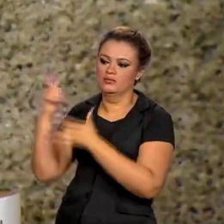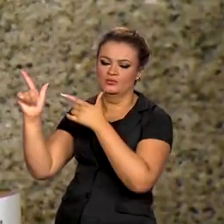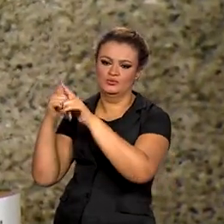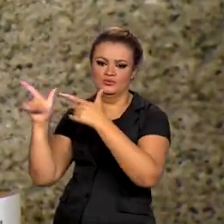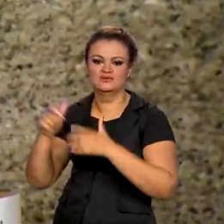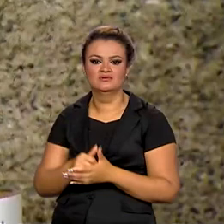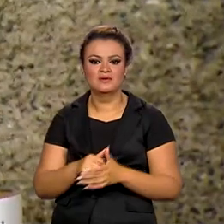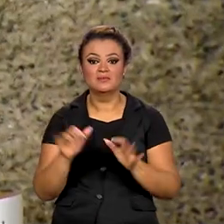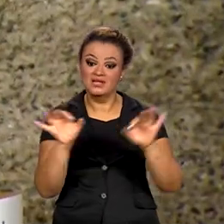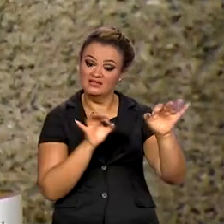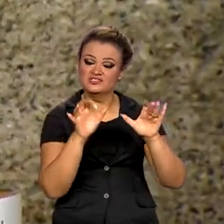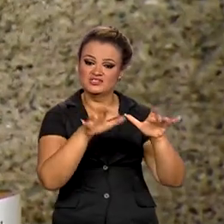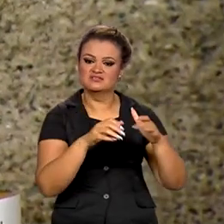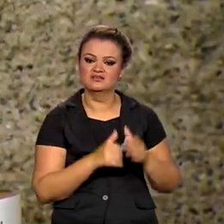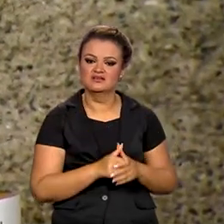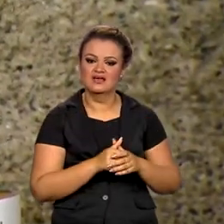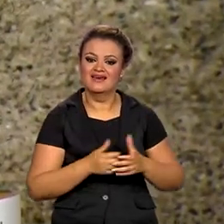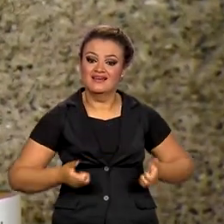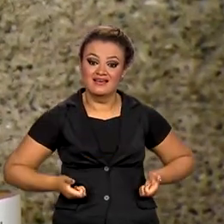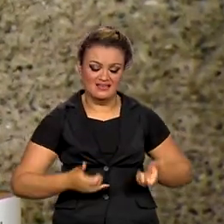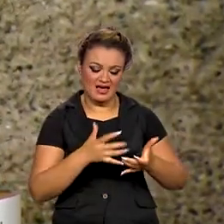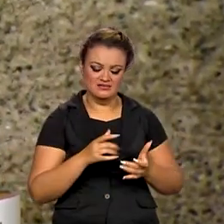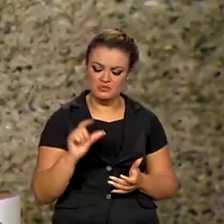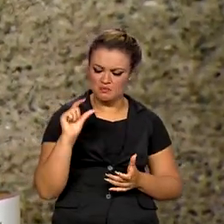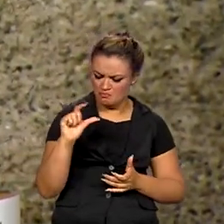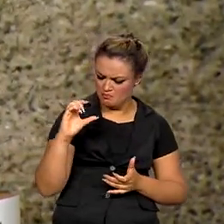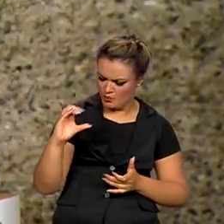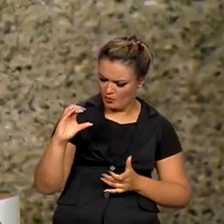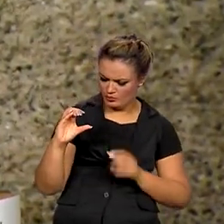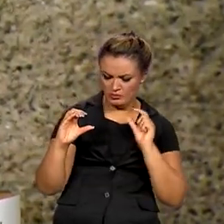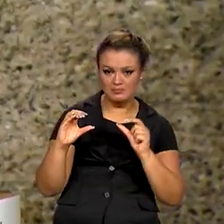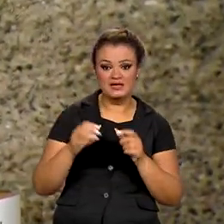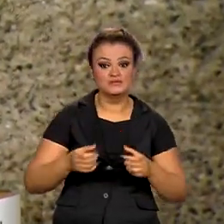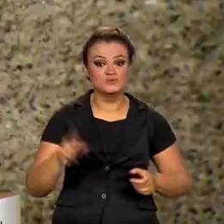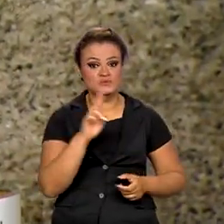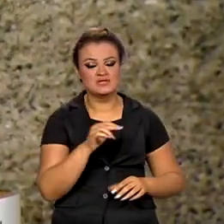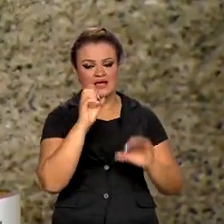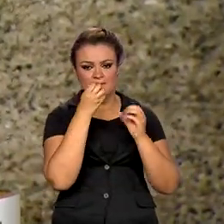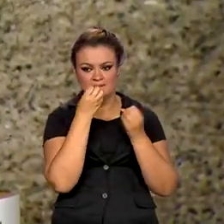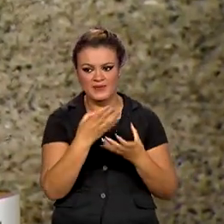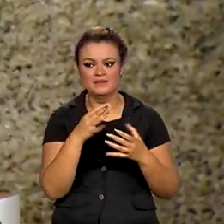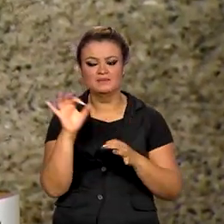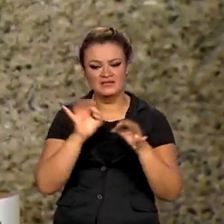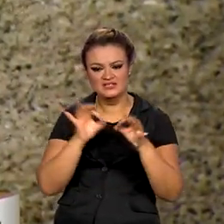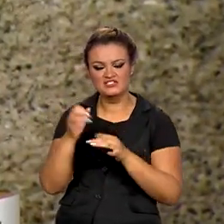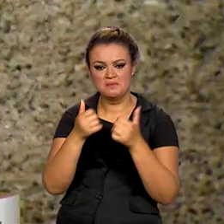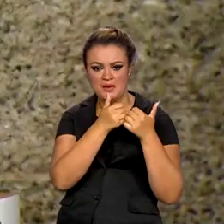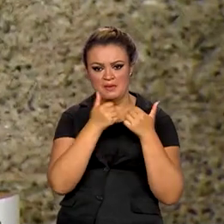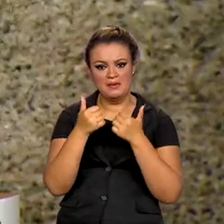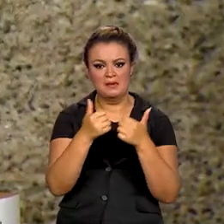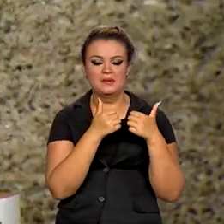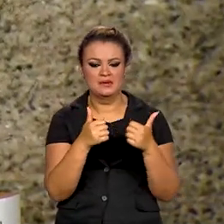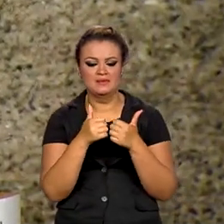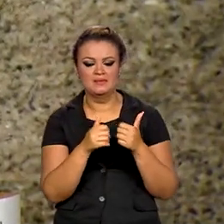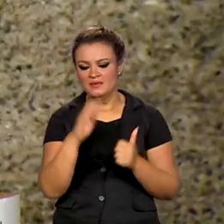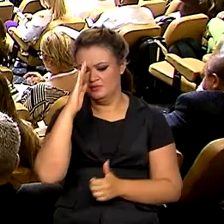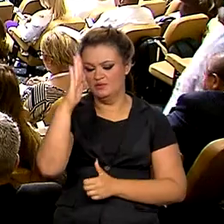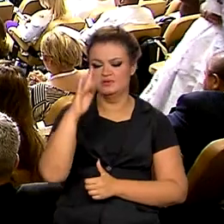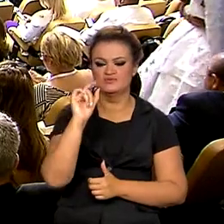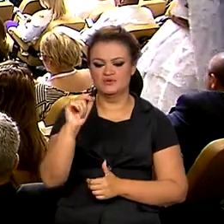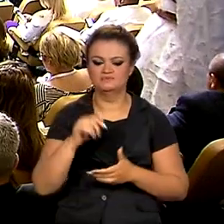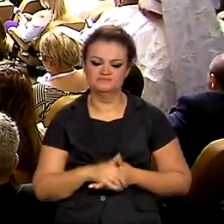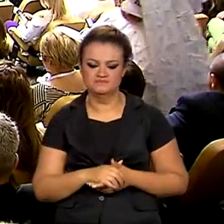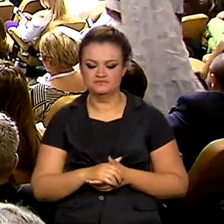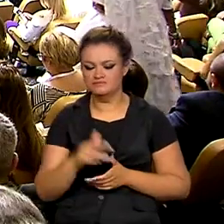assim que se planeja. Gastar o pouco que se tem, gastar bem. Planejar significa quais são as nossas prioridades.